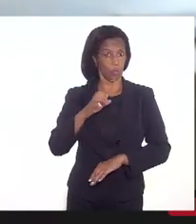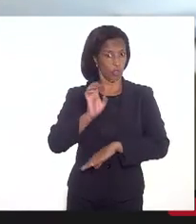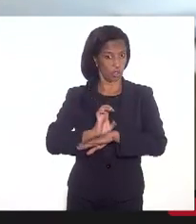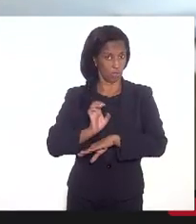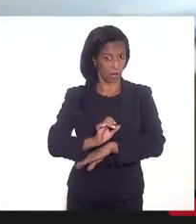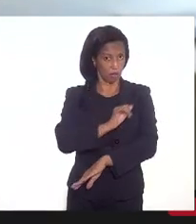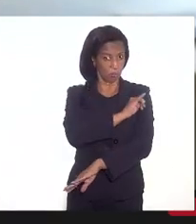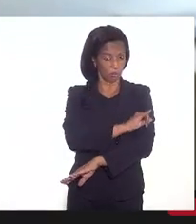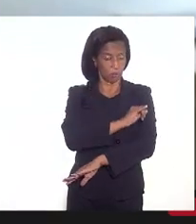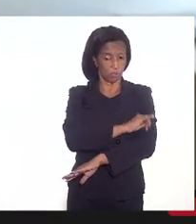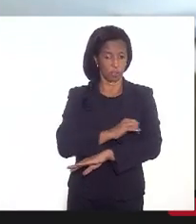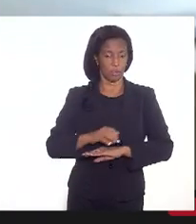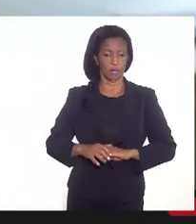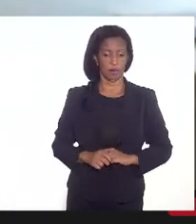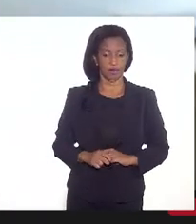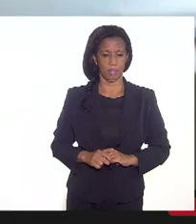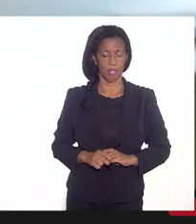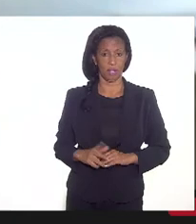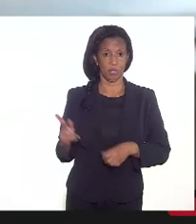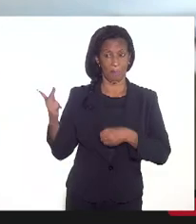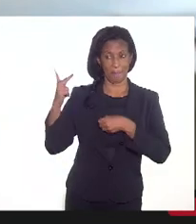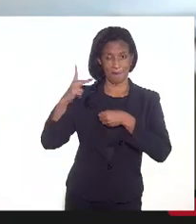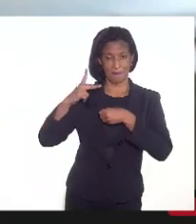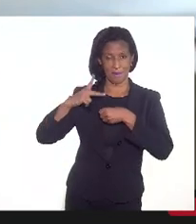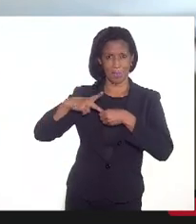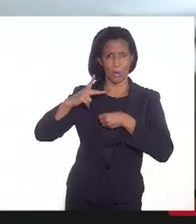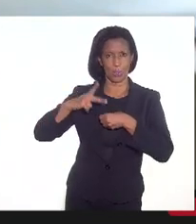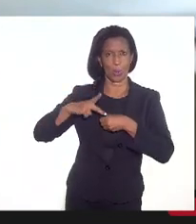Janeiro de petróleo